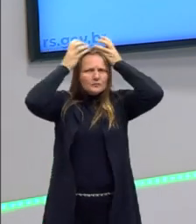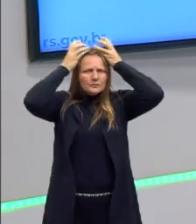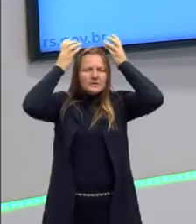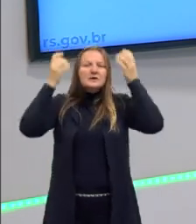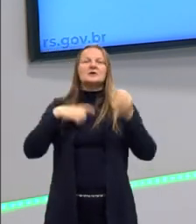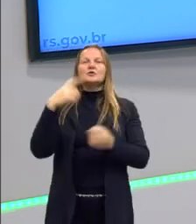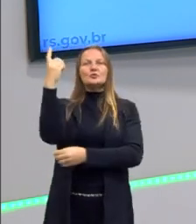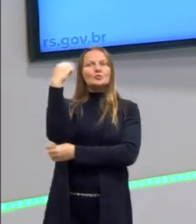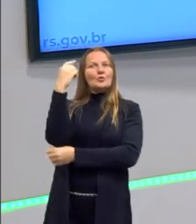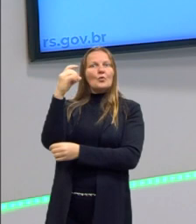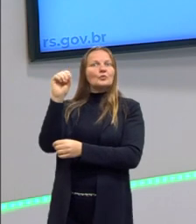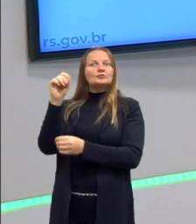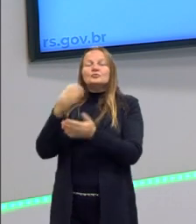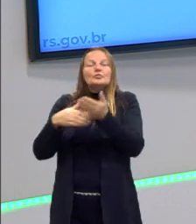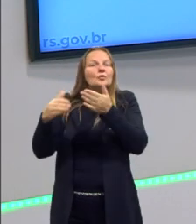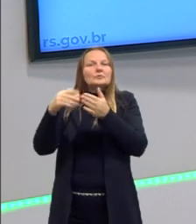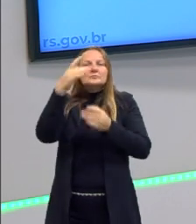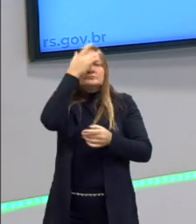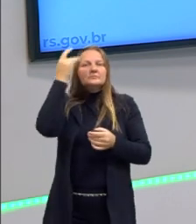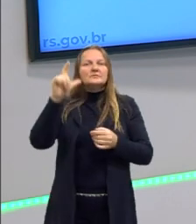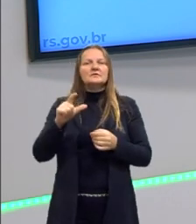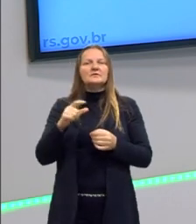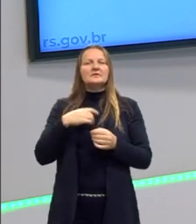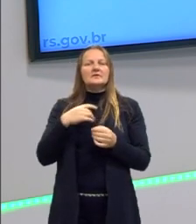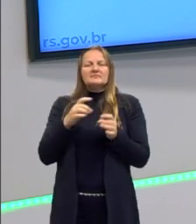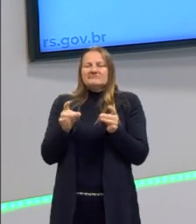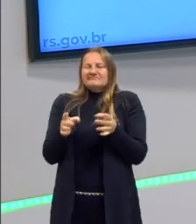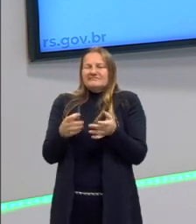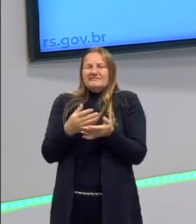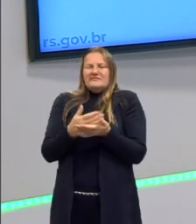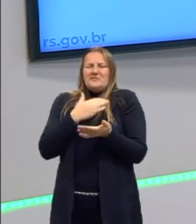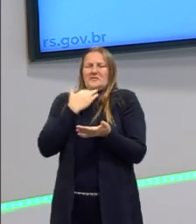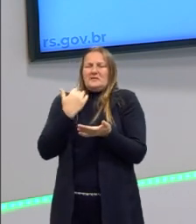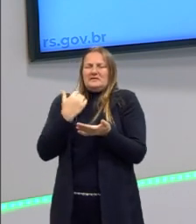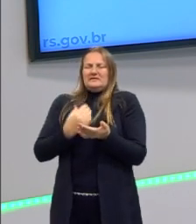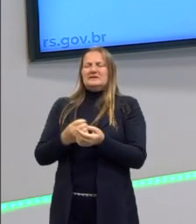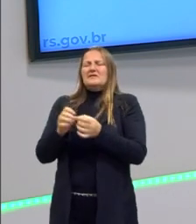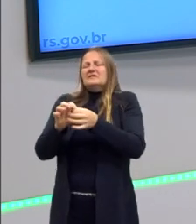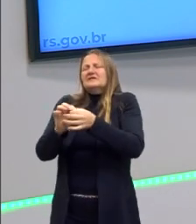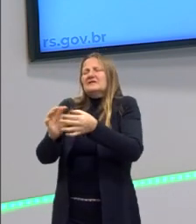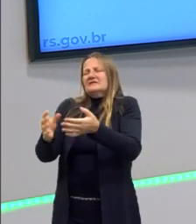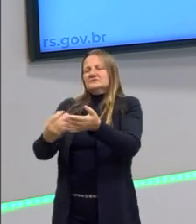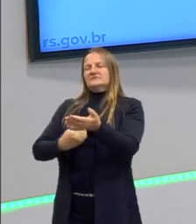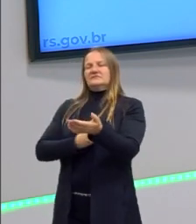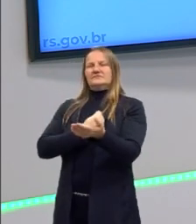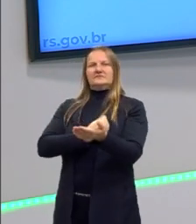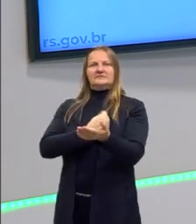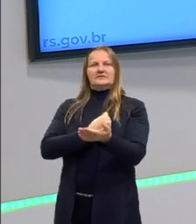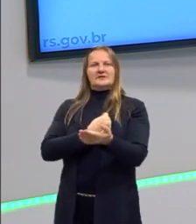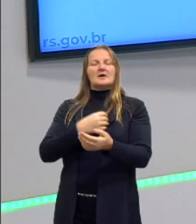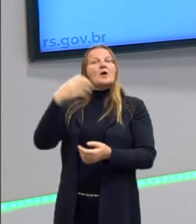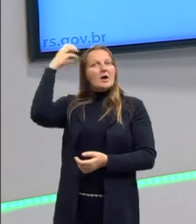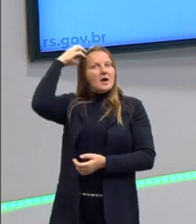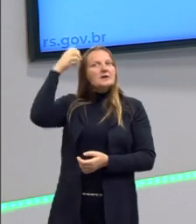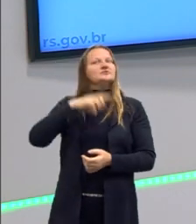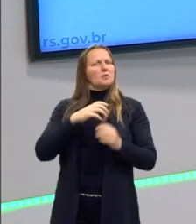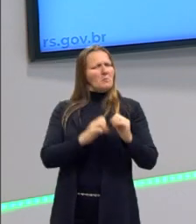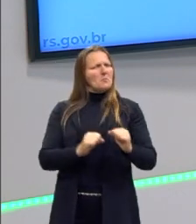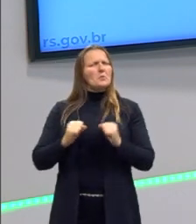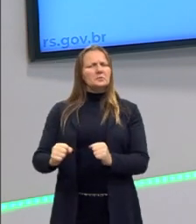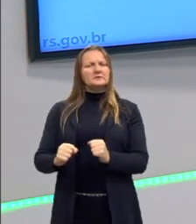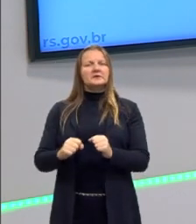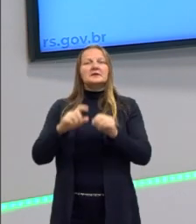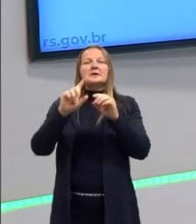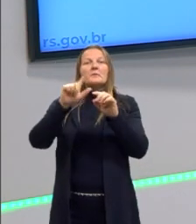é que tinha uma frase que dizia, deixar morrer e fazer viver. Então, o rei tinha esse poder. Quando acaba o sistema das